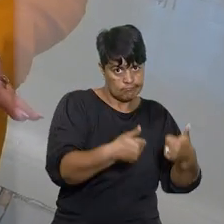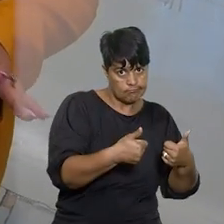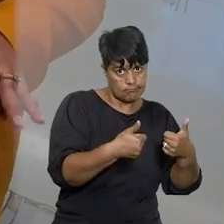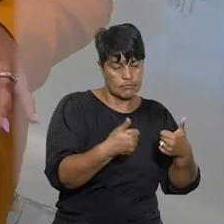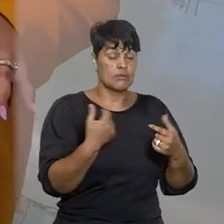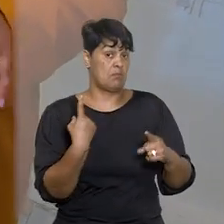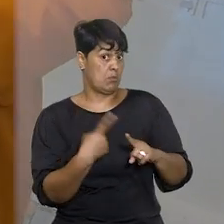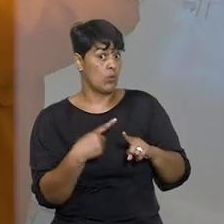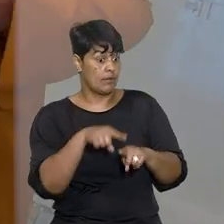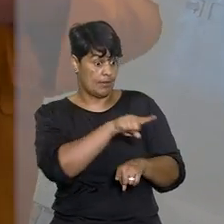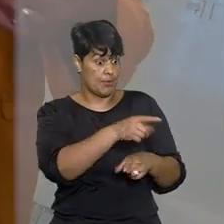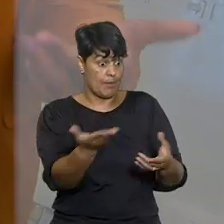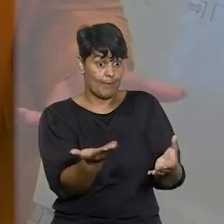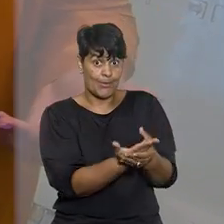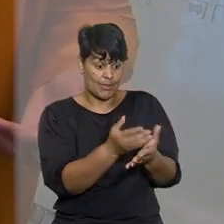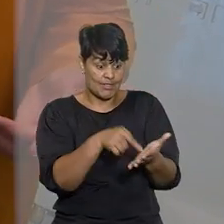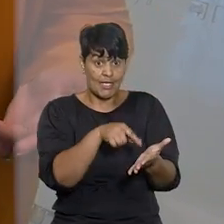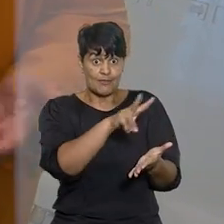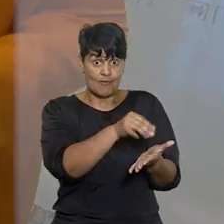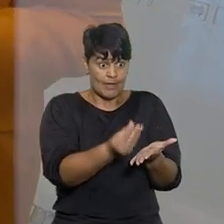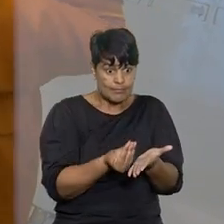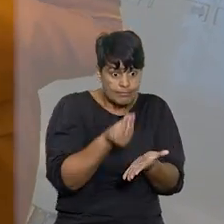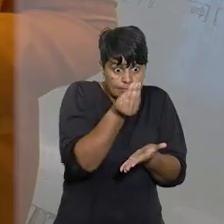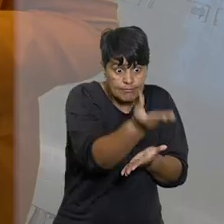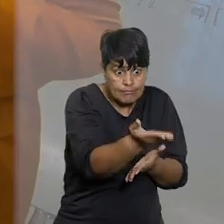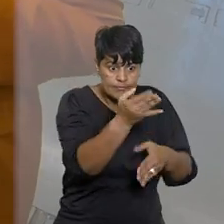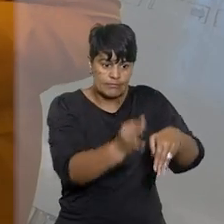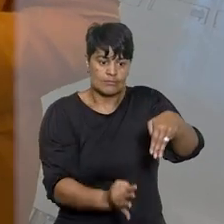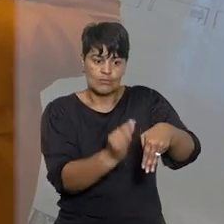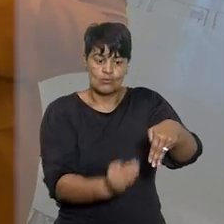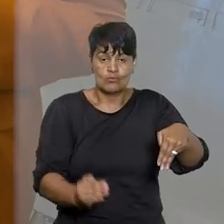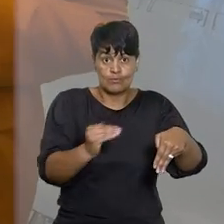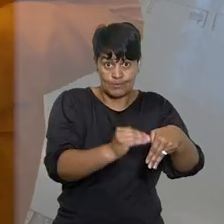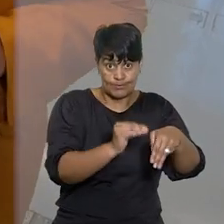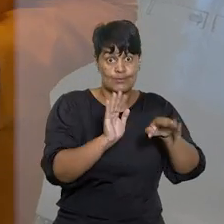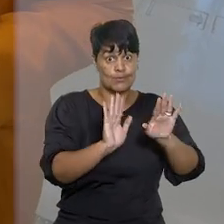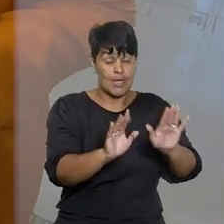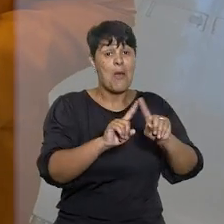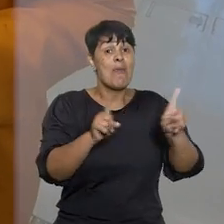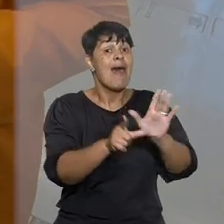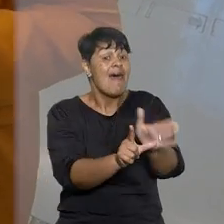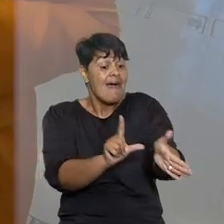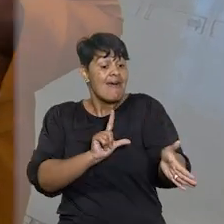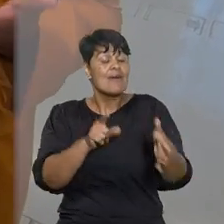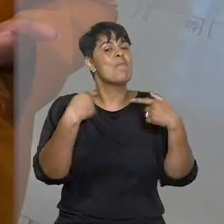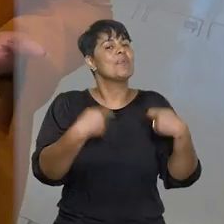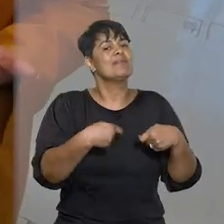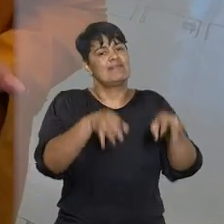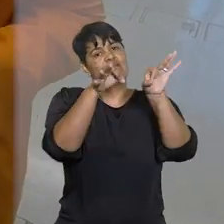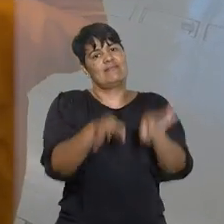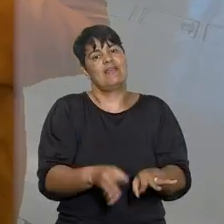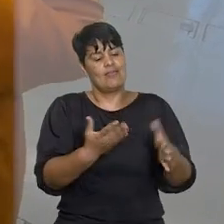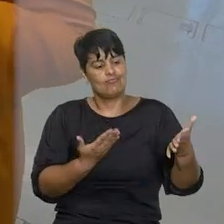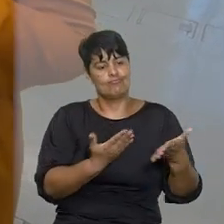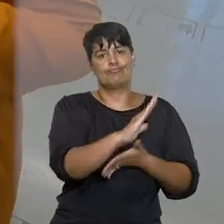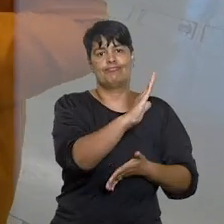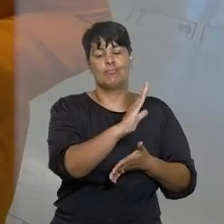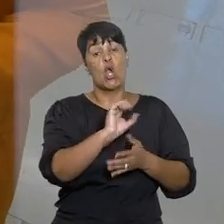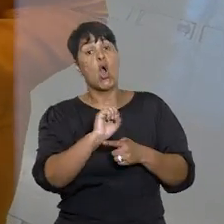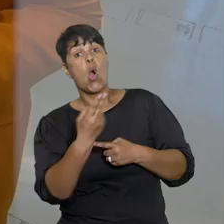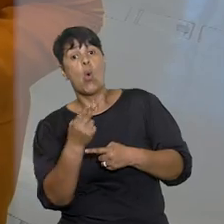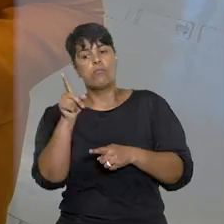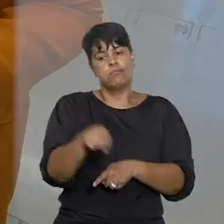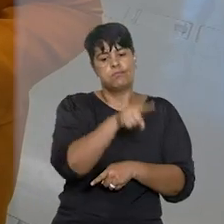Afinal, o processo somente será distribuído ao ministro relator para julgamento se for constatada a